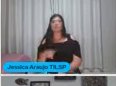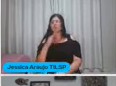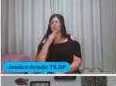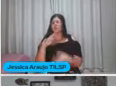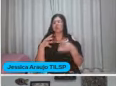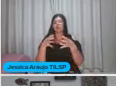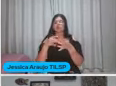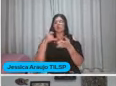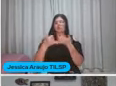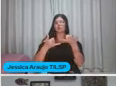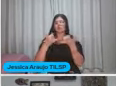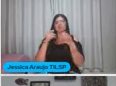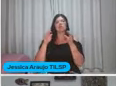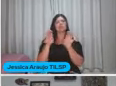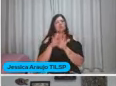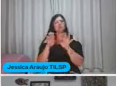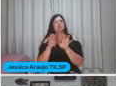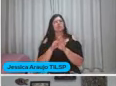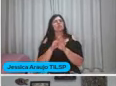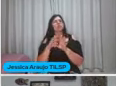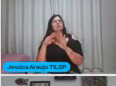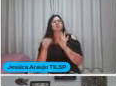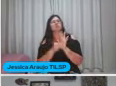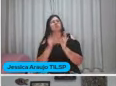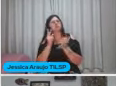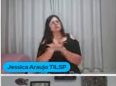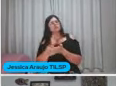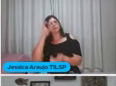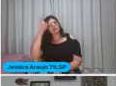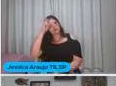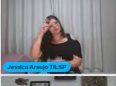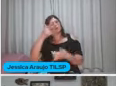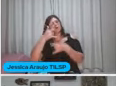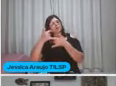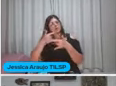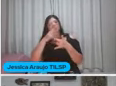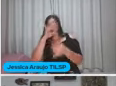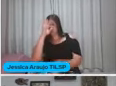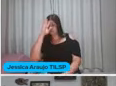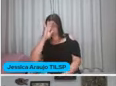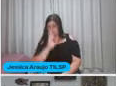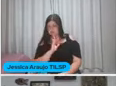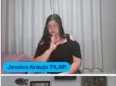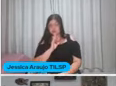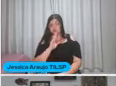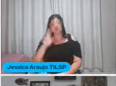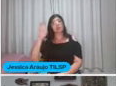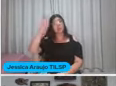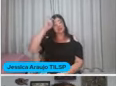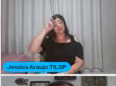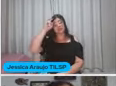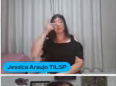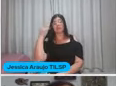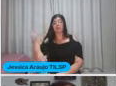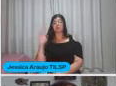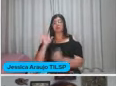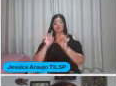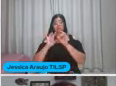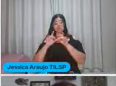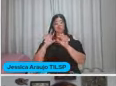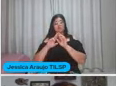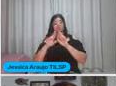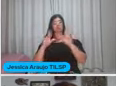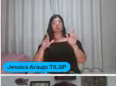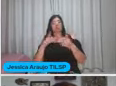comunidade Brincar também Porque toda quinta-feira Aqui essa live é gratuita Cada quinta-feira Vem um especialista diferente